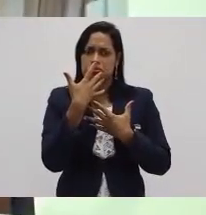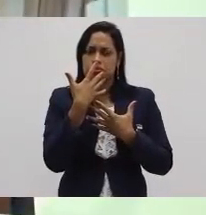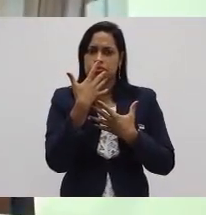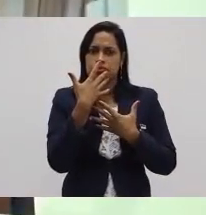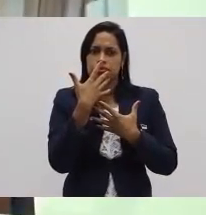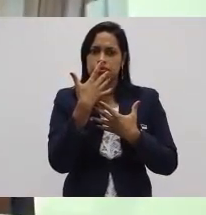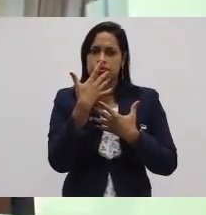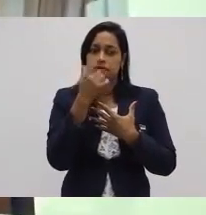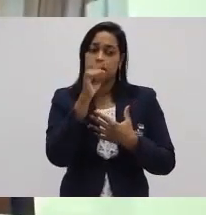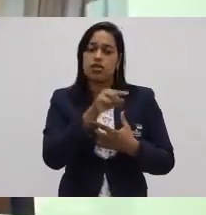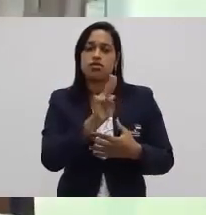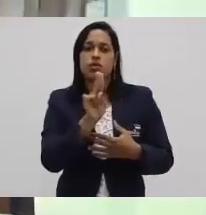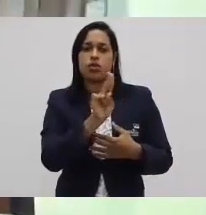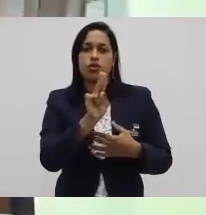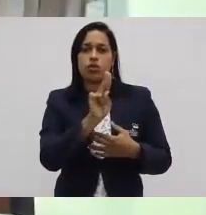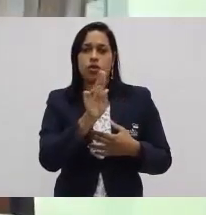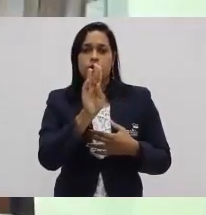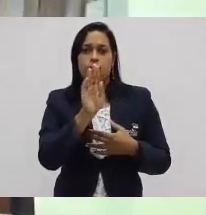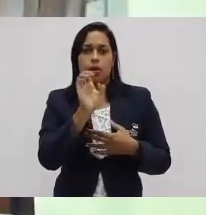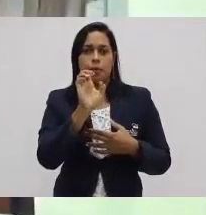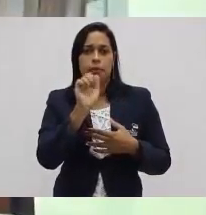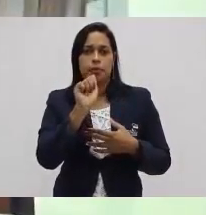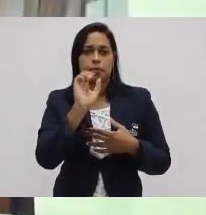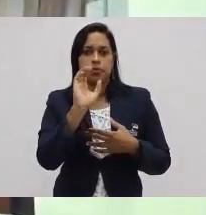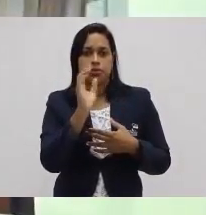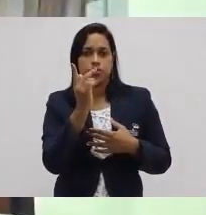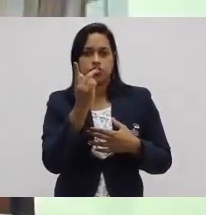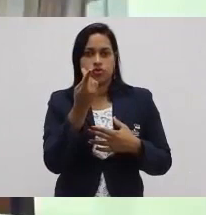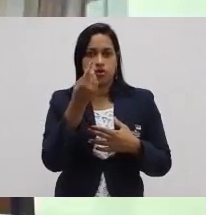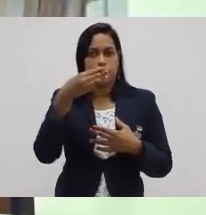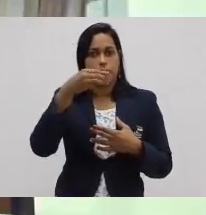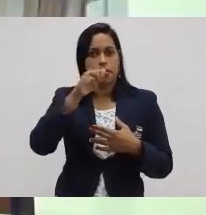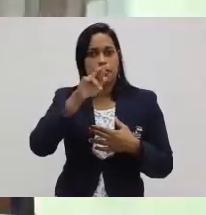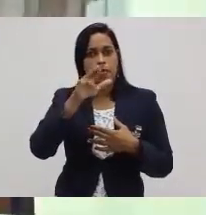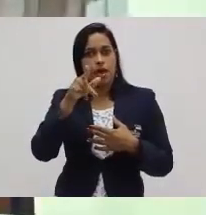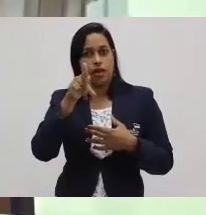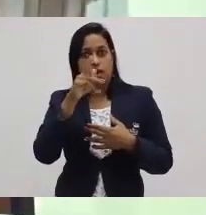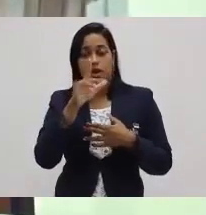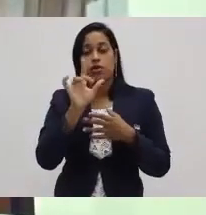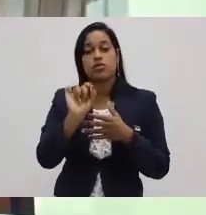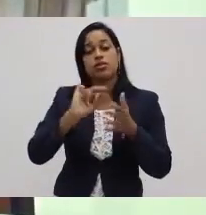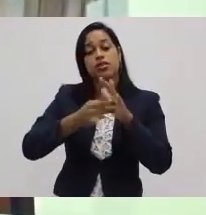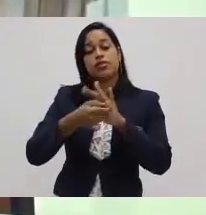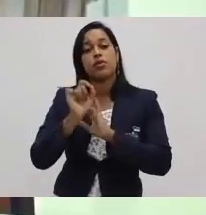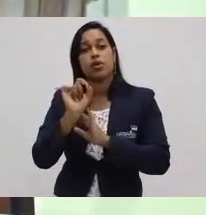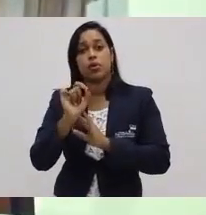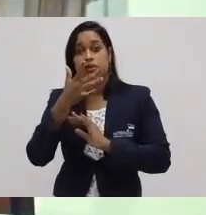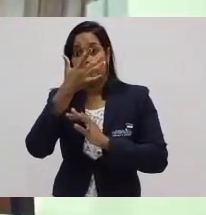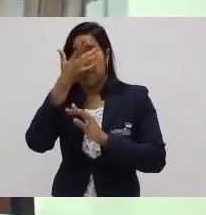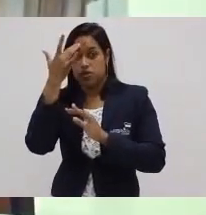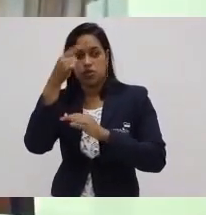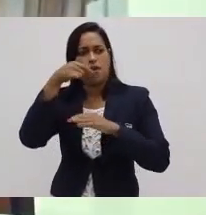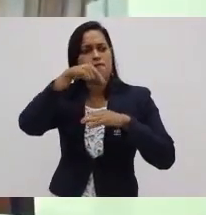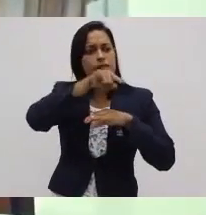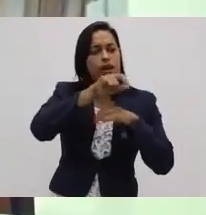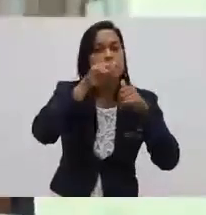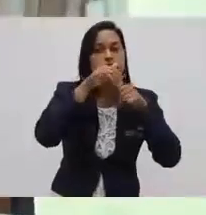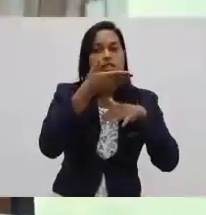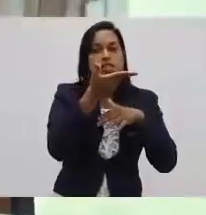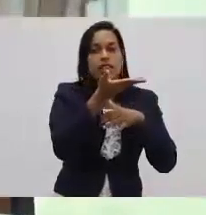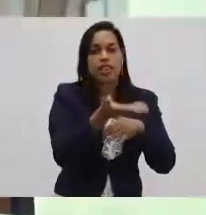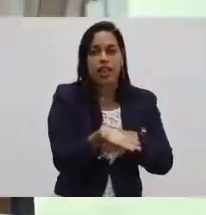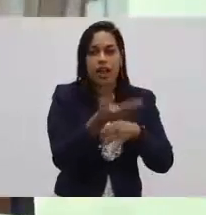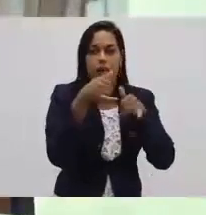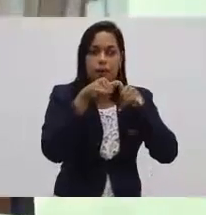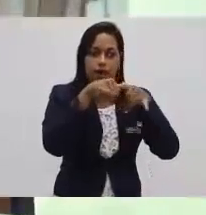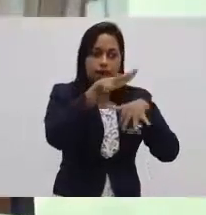E isso, pessoal, chama-se Benchmark. É quando uma pessoa vai até o mercado conhecer que práticas estão sendo utilizadas, que